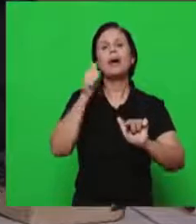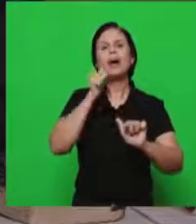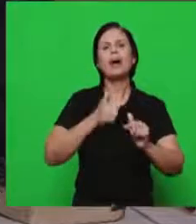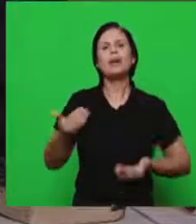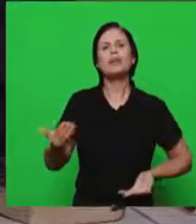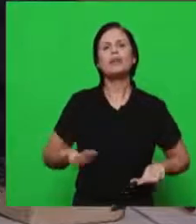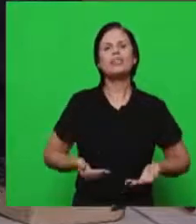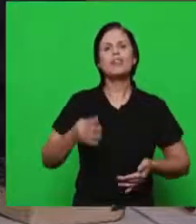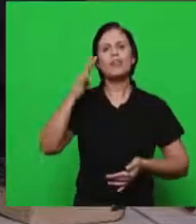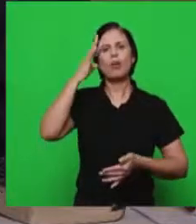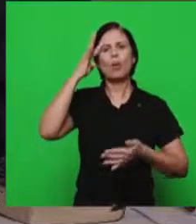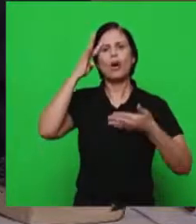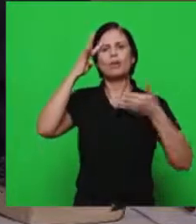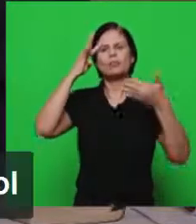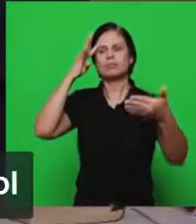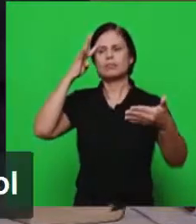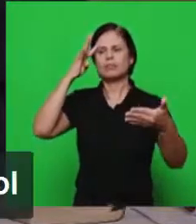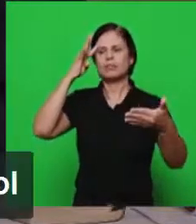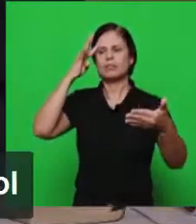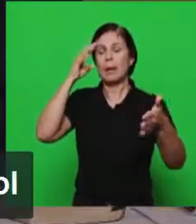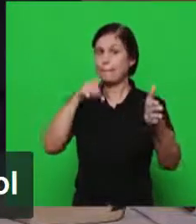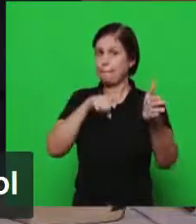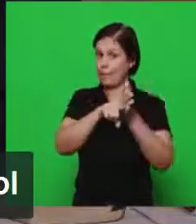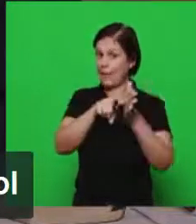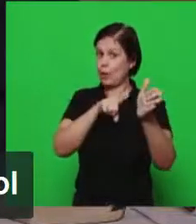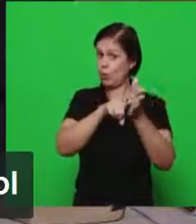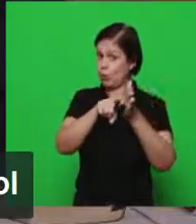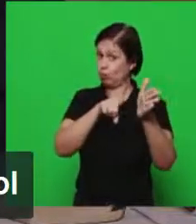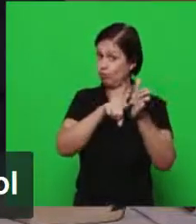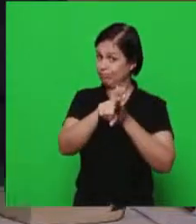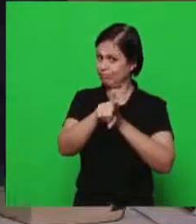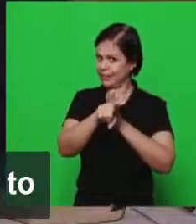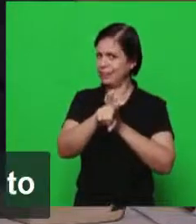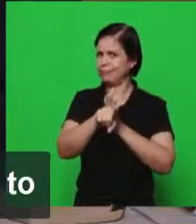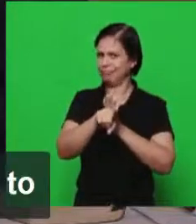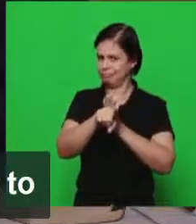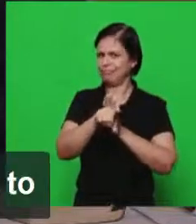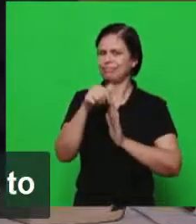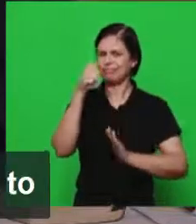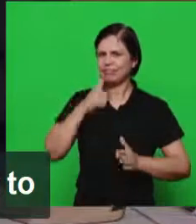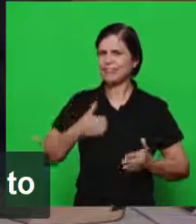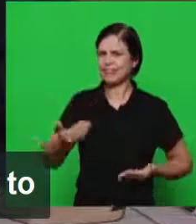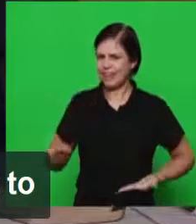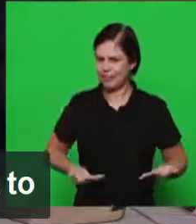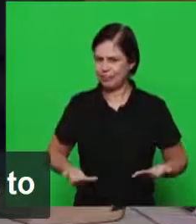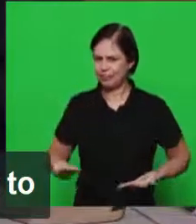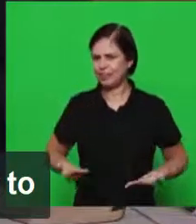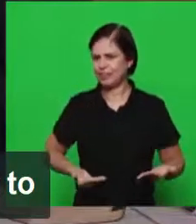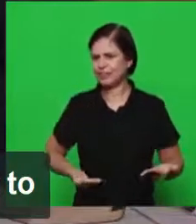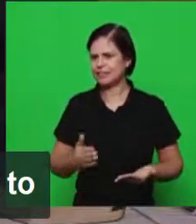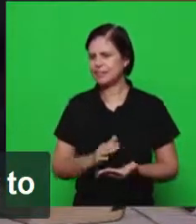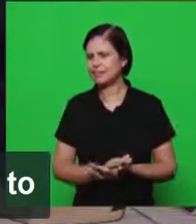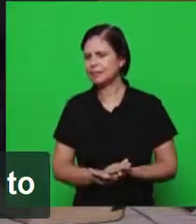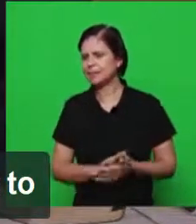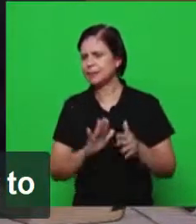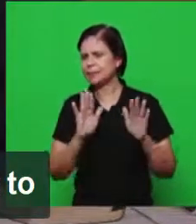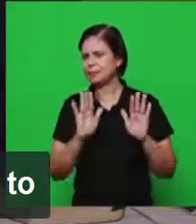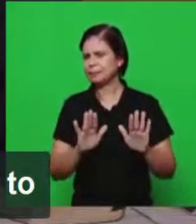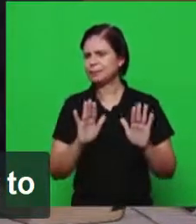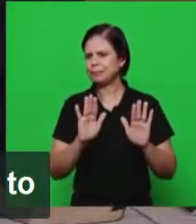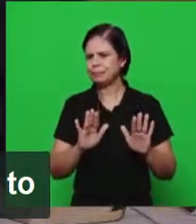então está aqui uma pergunta para as senhoras professoras de classe mas que naturalmente